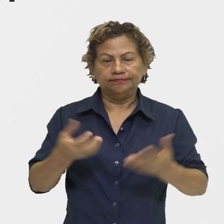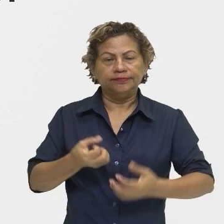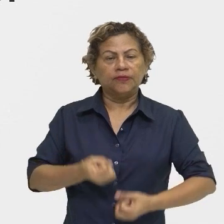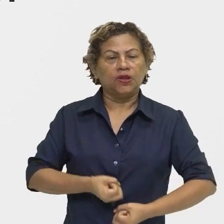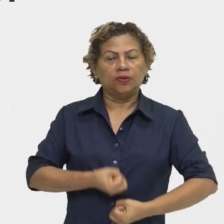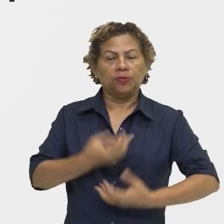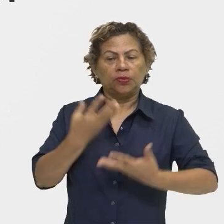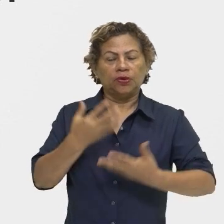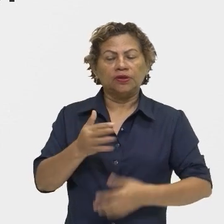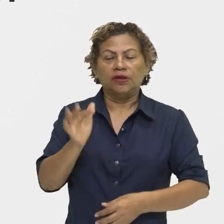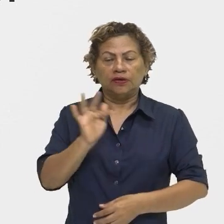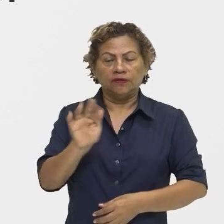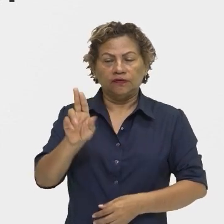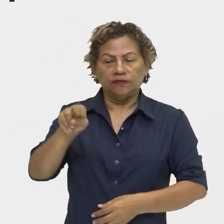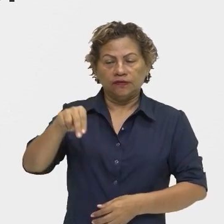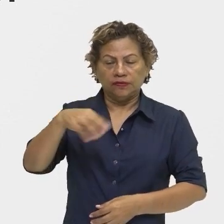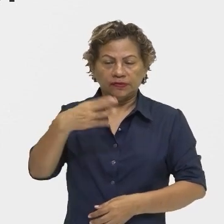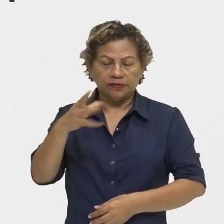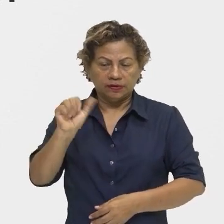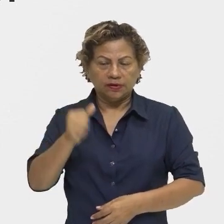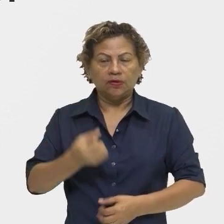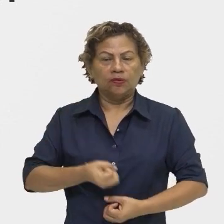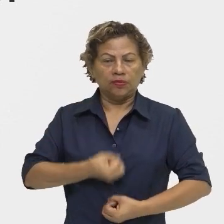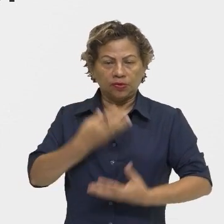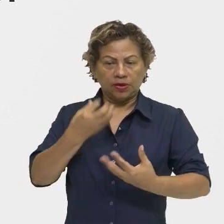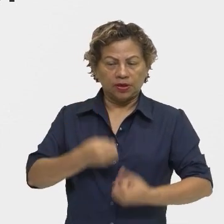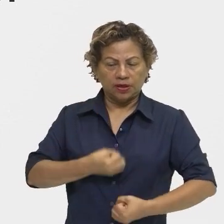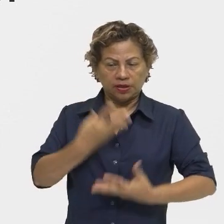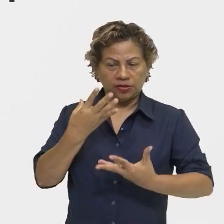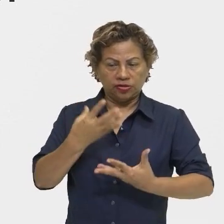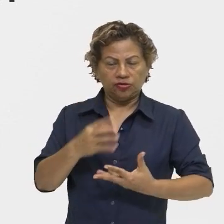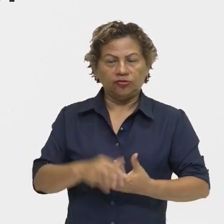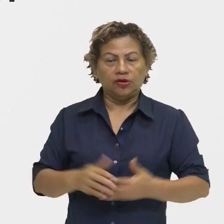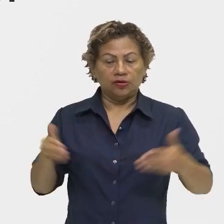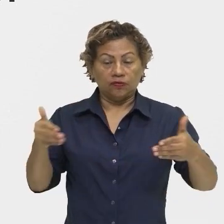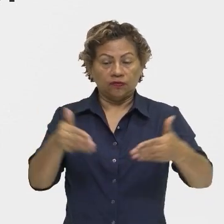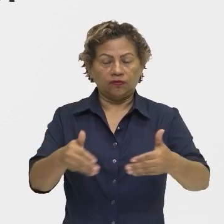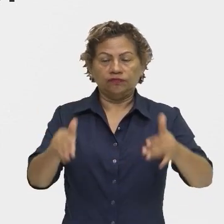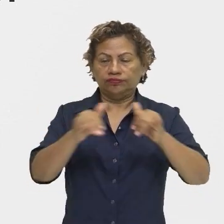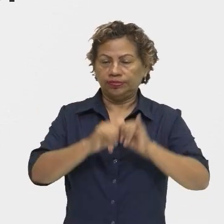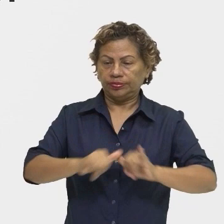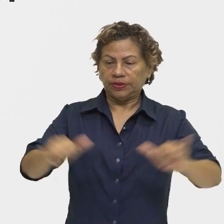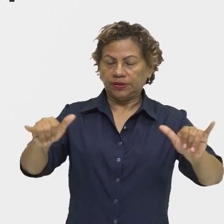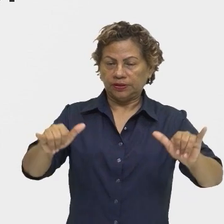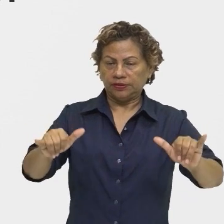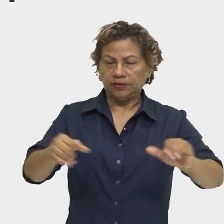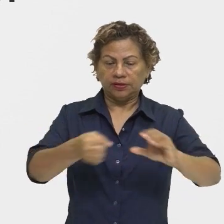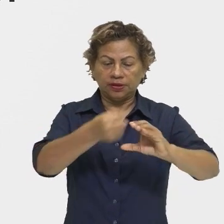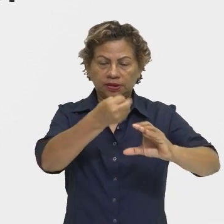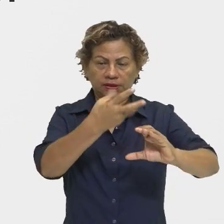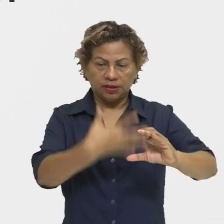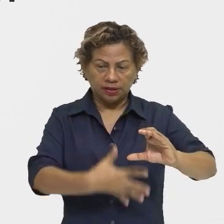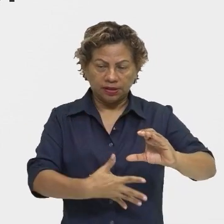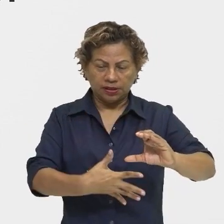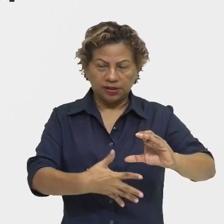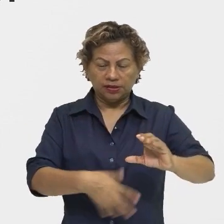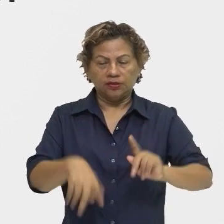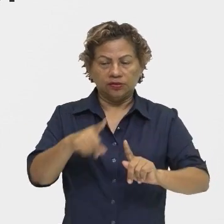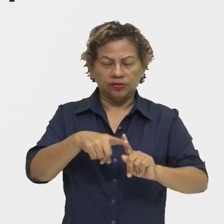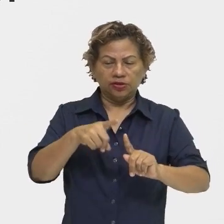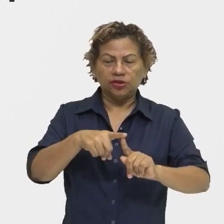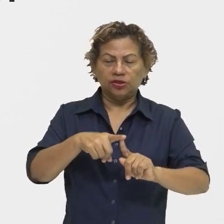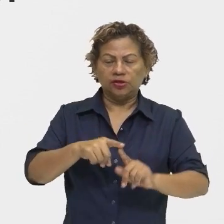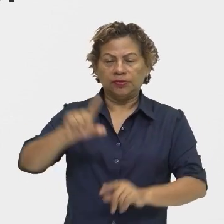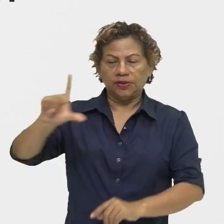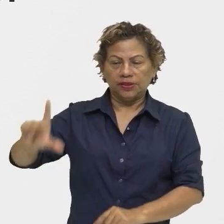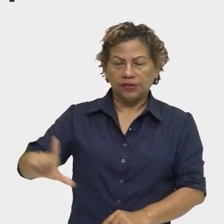ela está com foco na mensagem, ou seja, a função poética, ela é característica das obras literárias, que